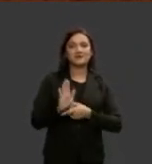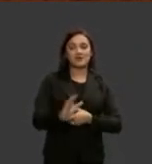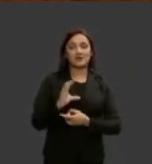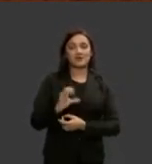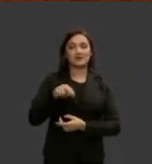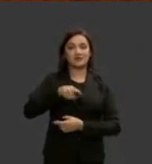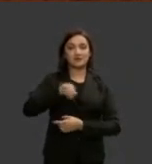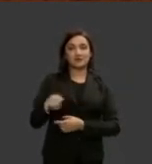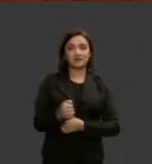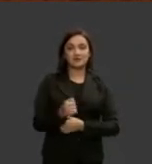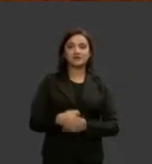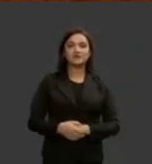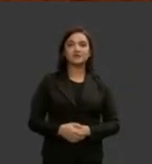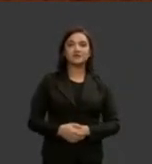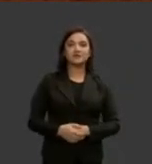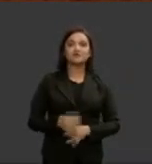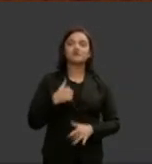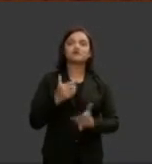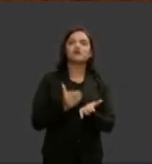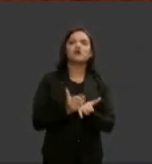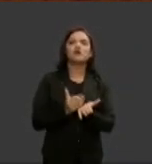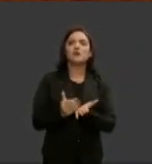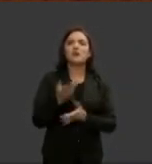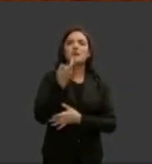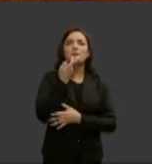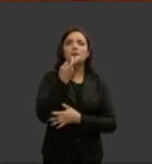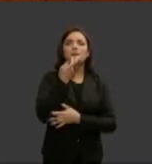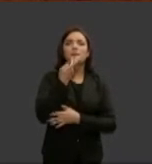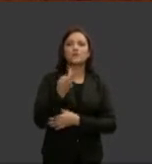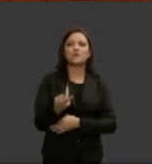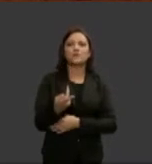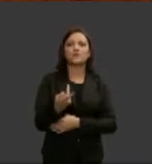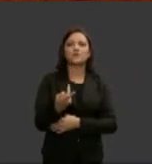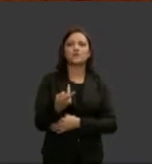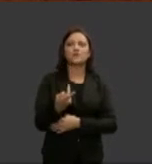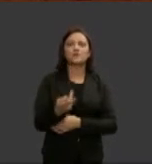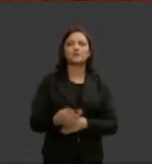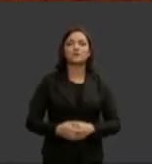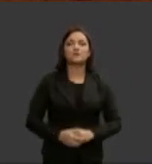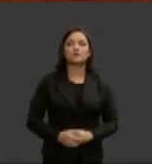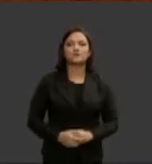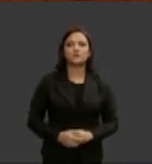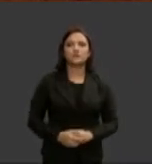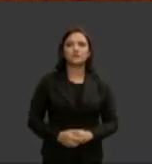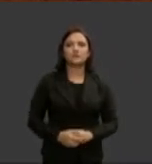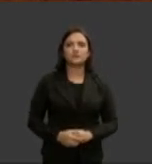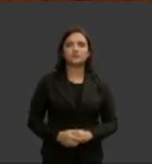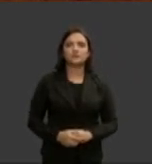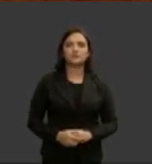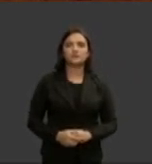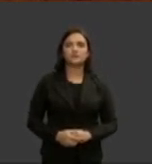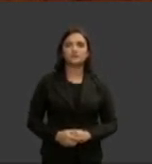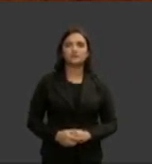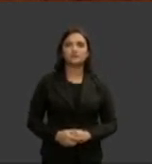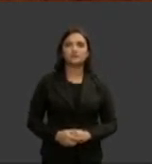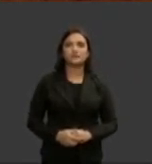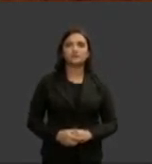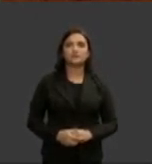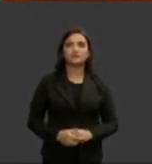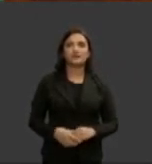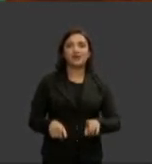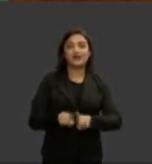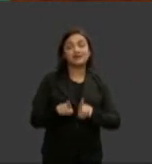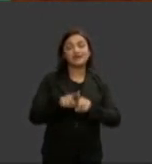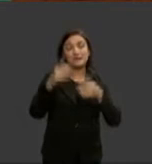Federal eu começaria dizendo senhor presidente e também agradecendo a vossa